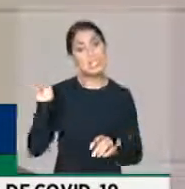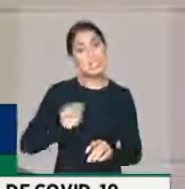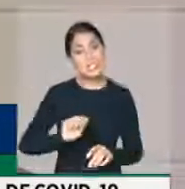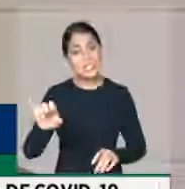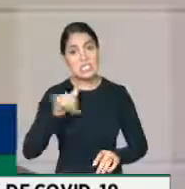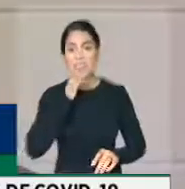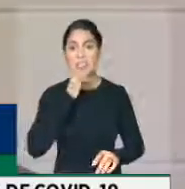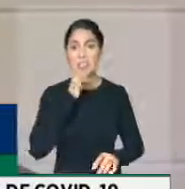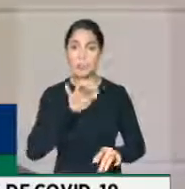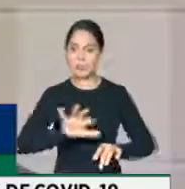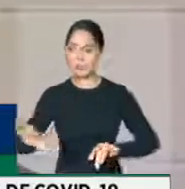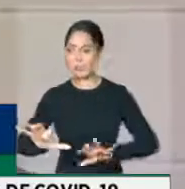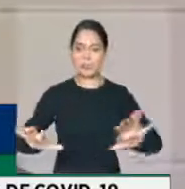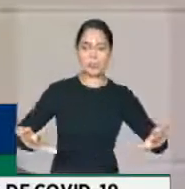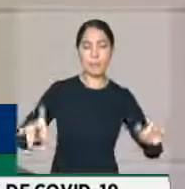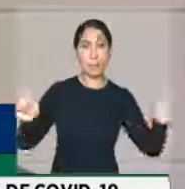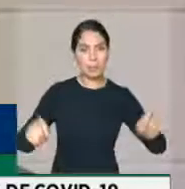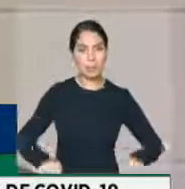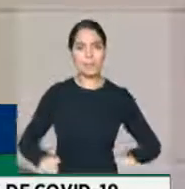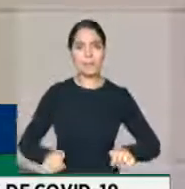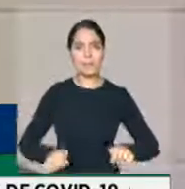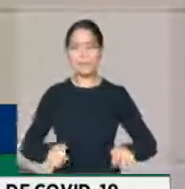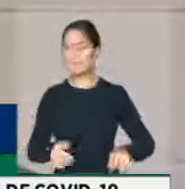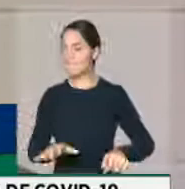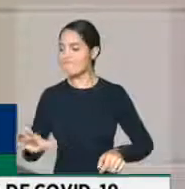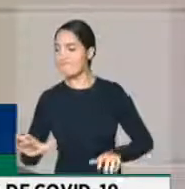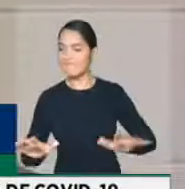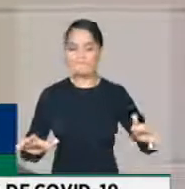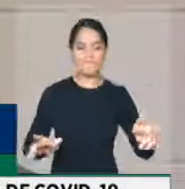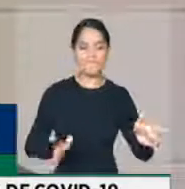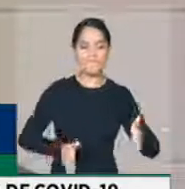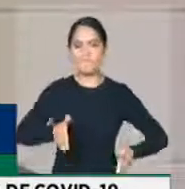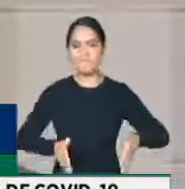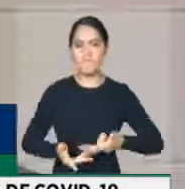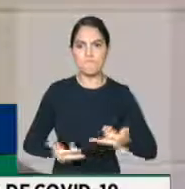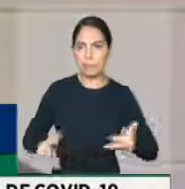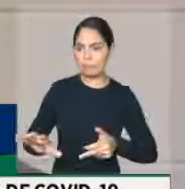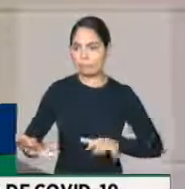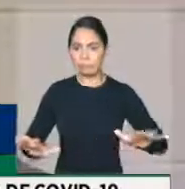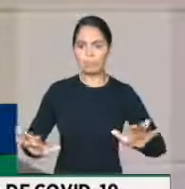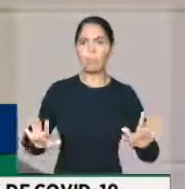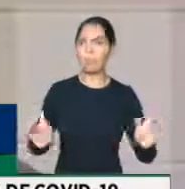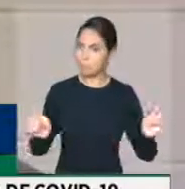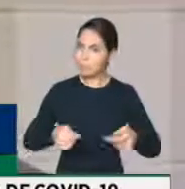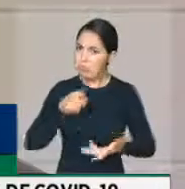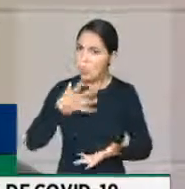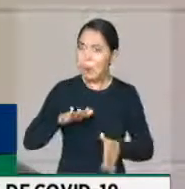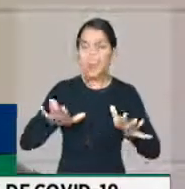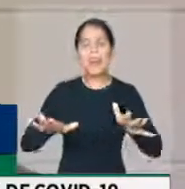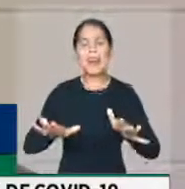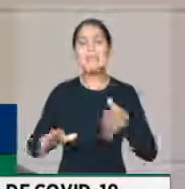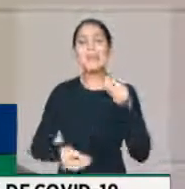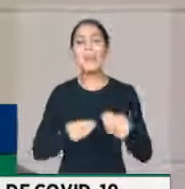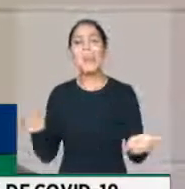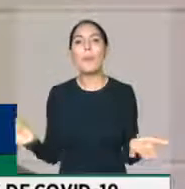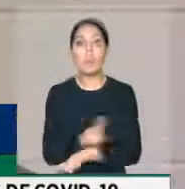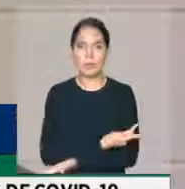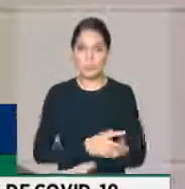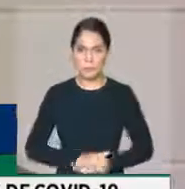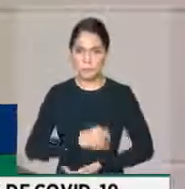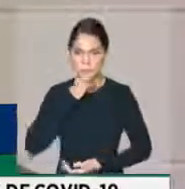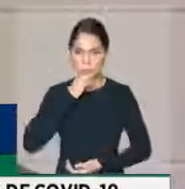fosse possível separar de forma maniqueísta uma coisa da outra. No entanto, se as empresas, se os pequenos e médios bancos